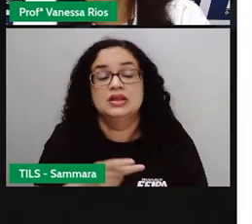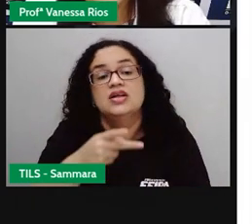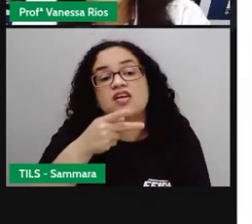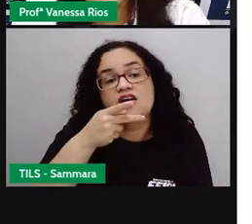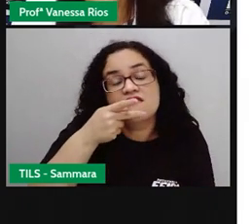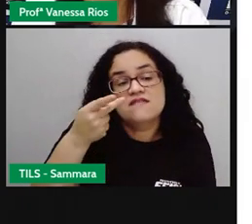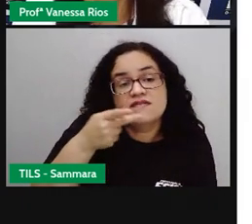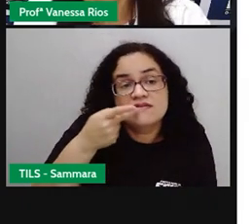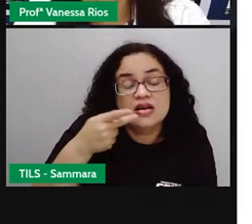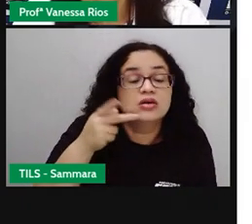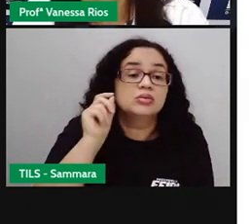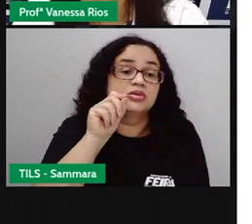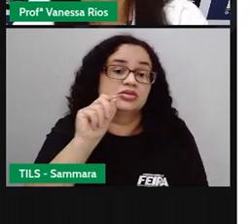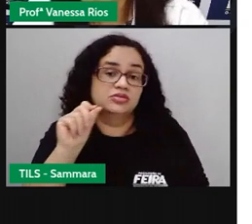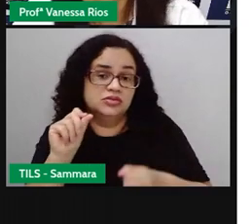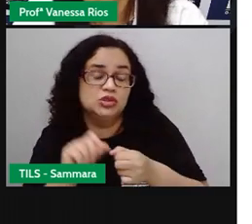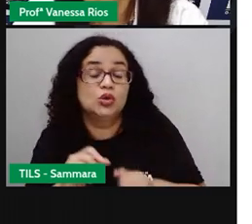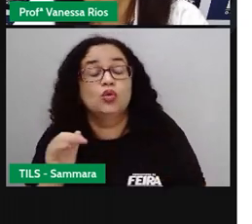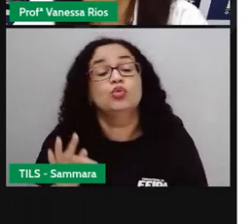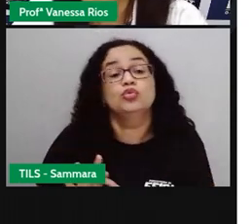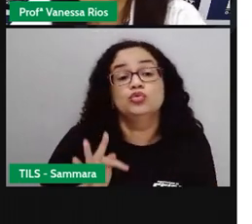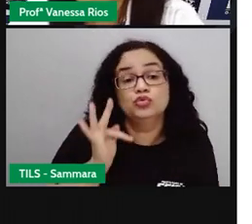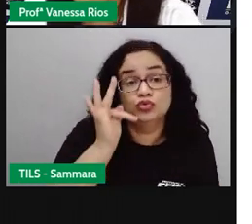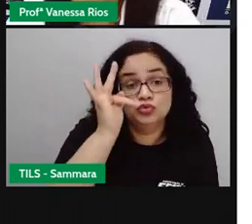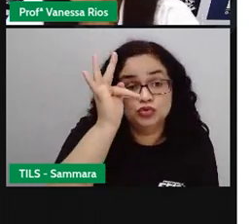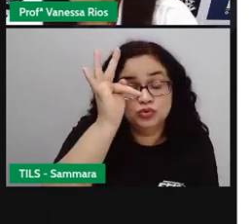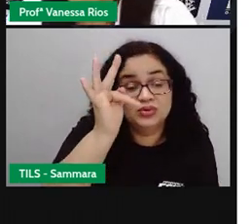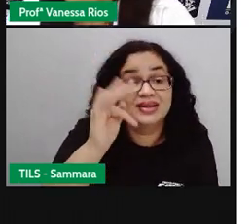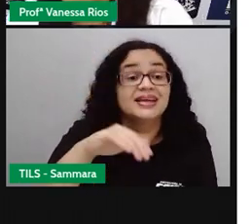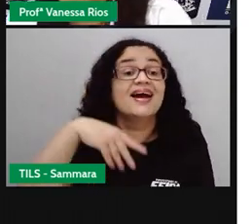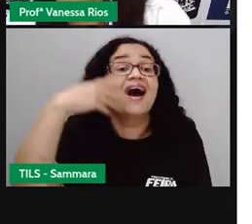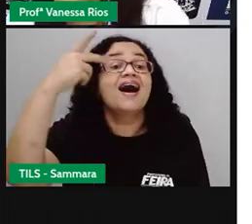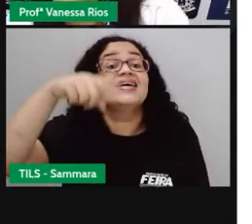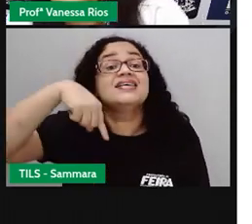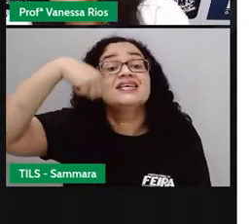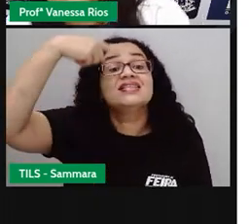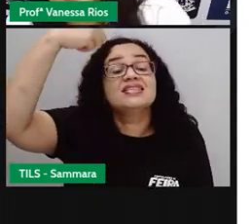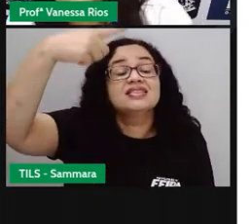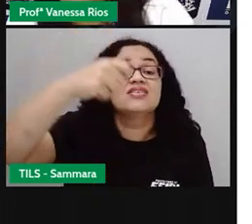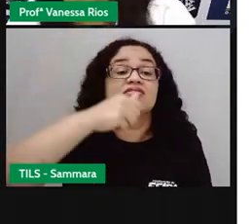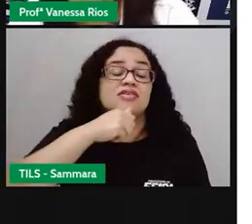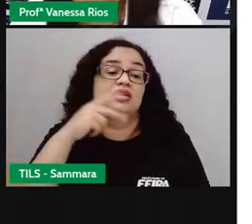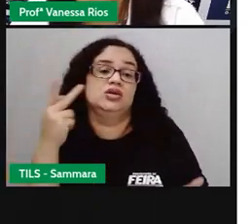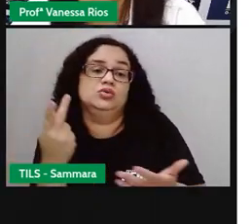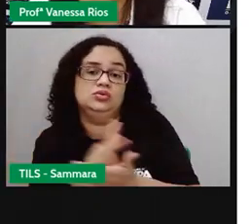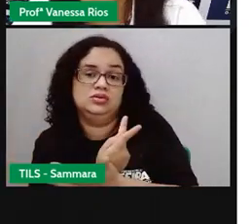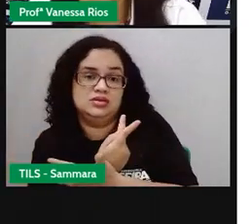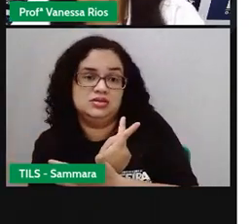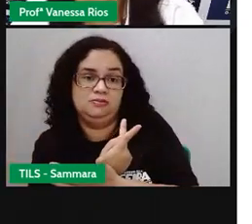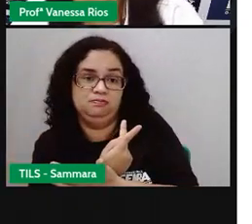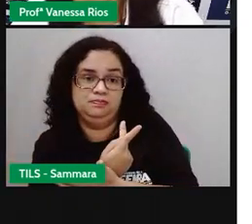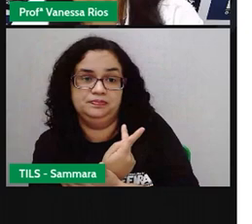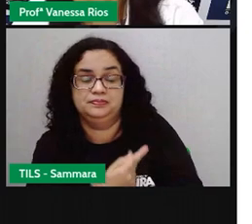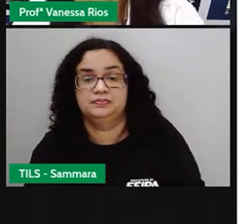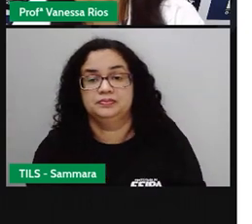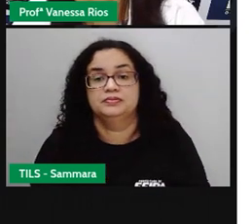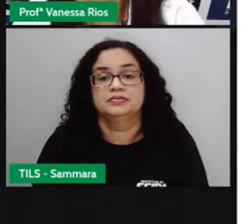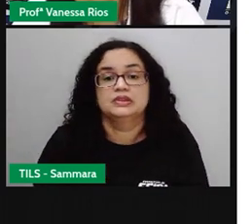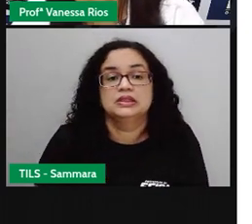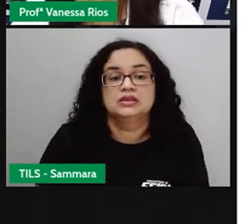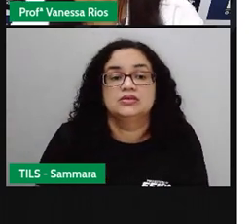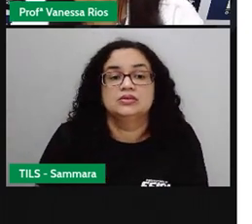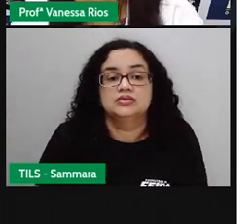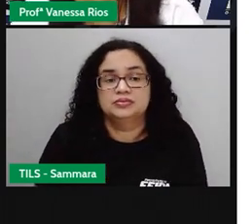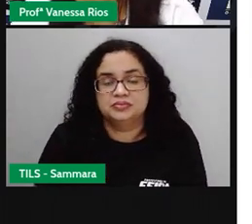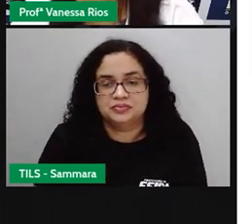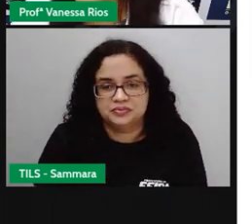fala, da ação. E futuro, há algo que ainda está lá na frente, no percurso do tempo, que ainda